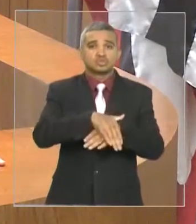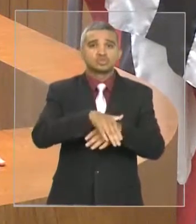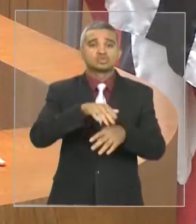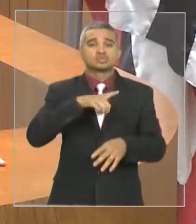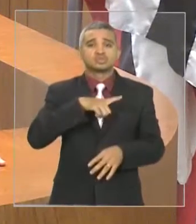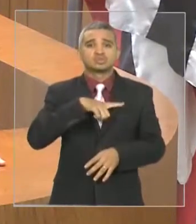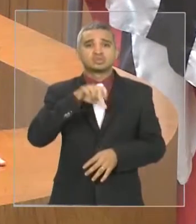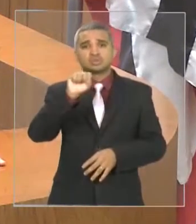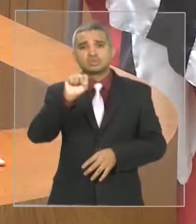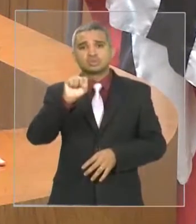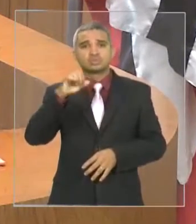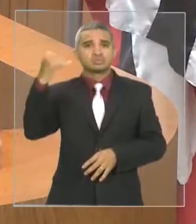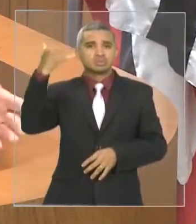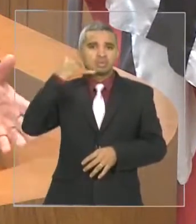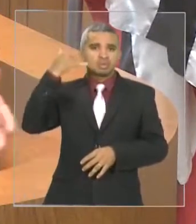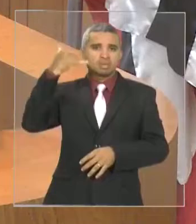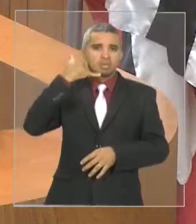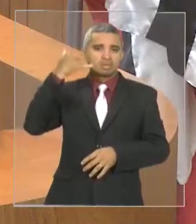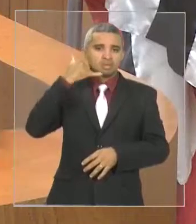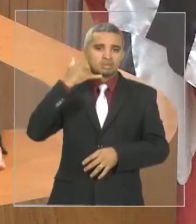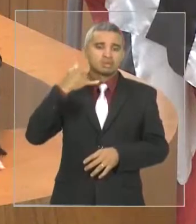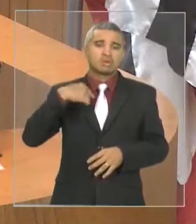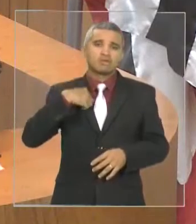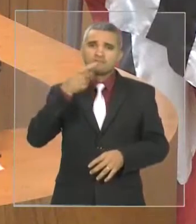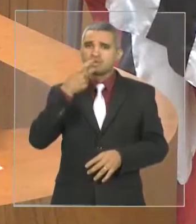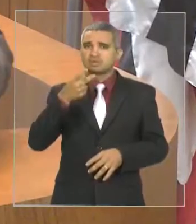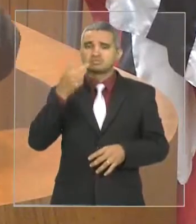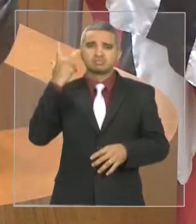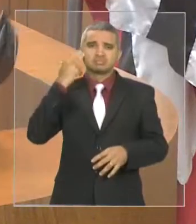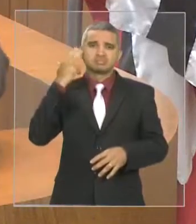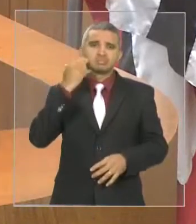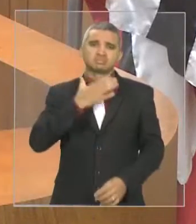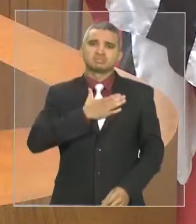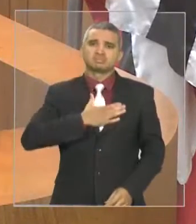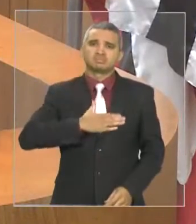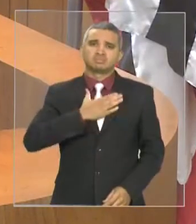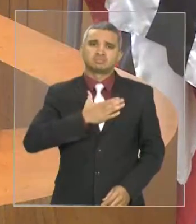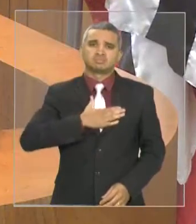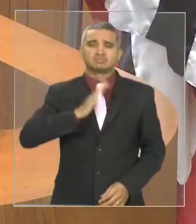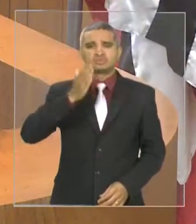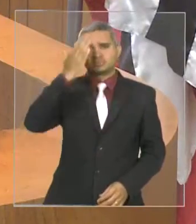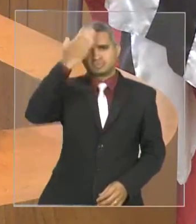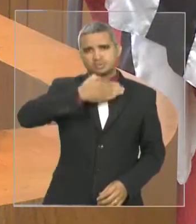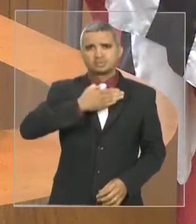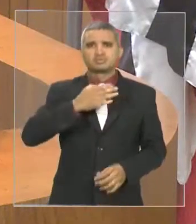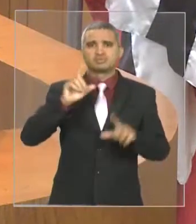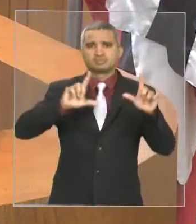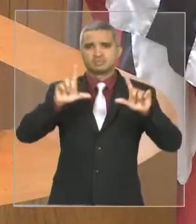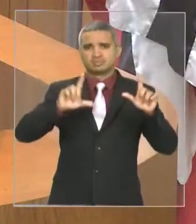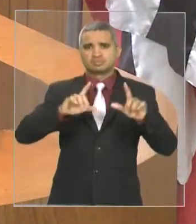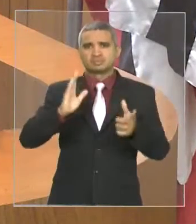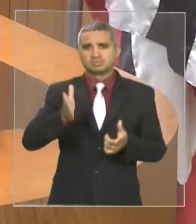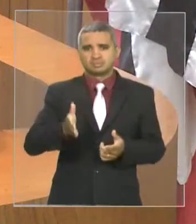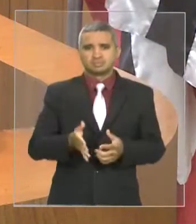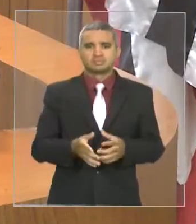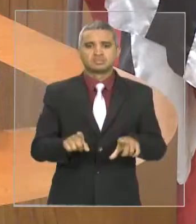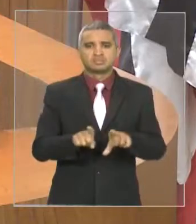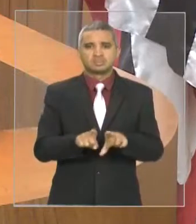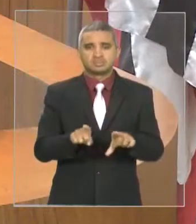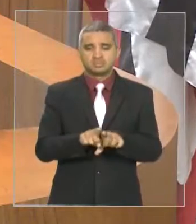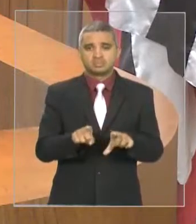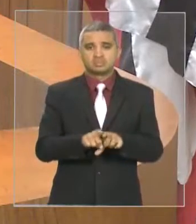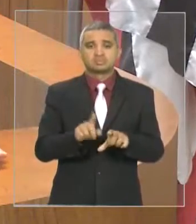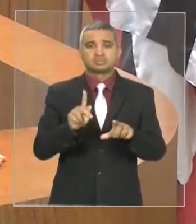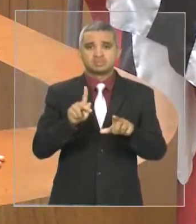televisão querendo uma declaração, disse que estava tranquilo e foi comprovado isso, não tem problema nenhum, isso está no âmbito da procuradoria,